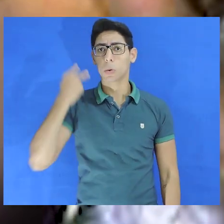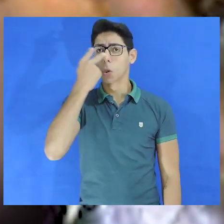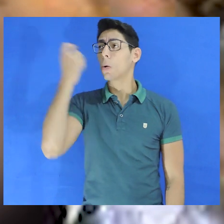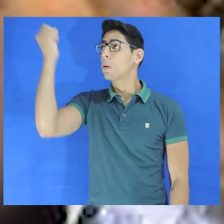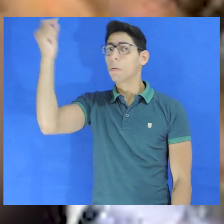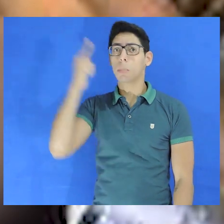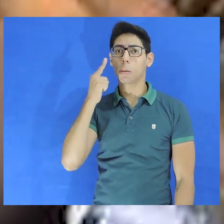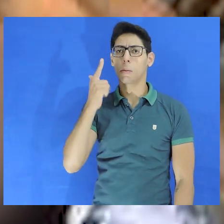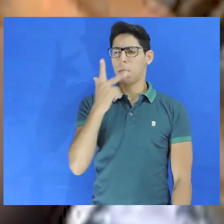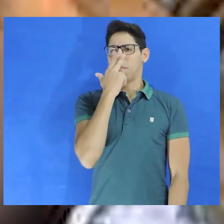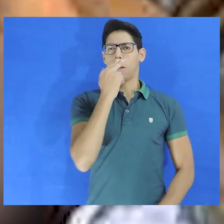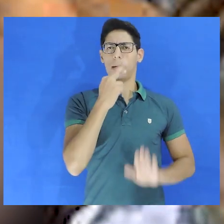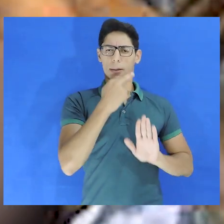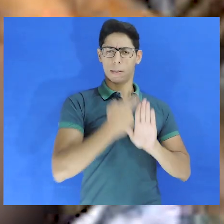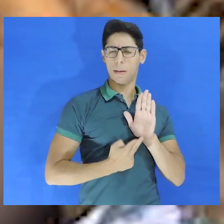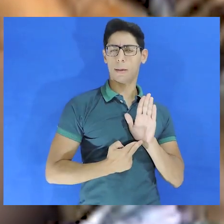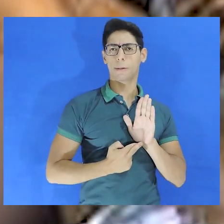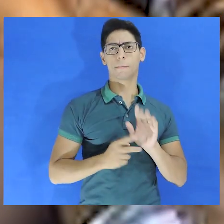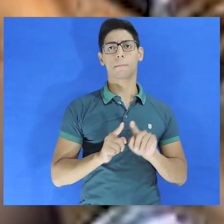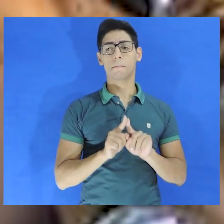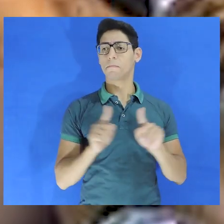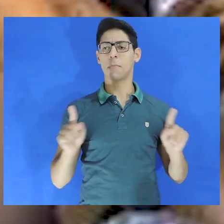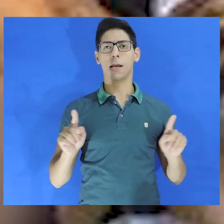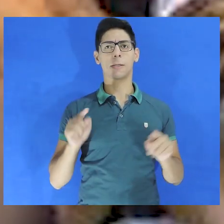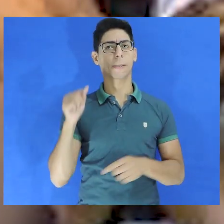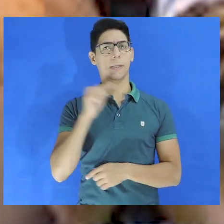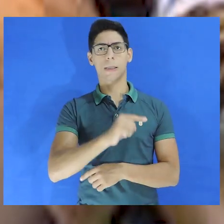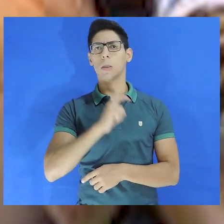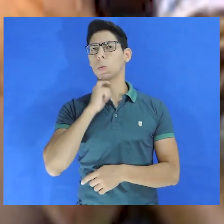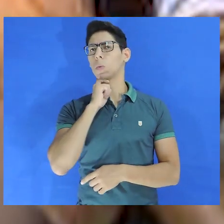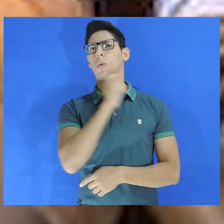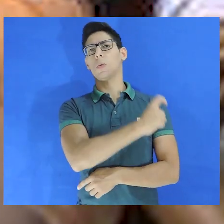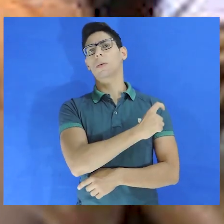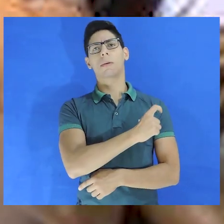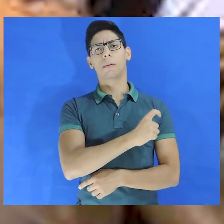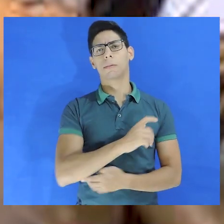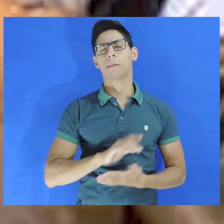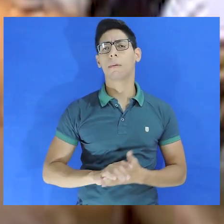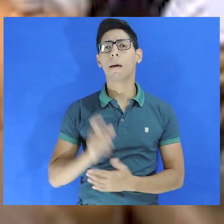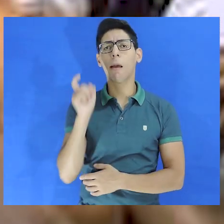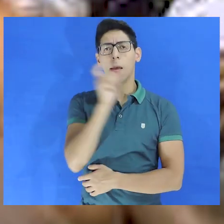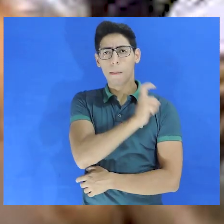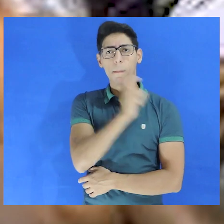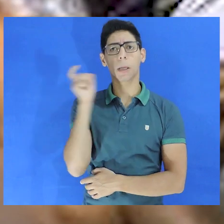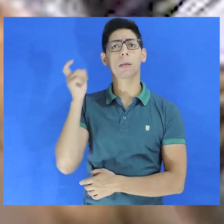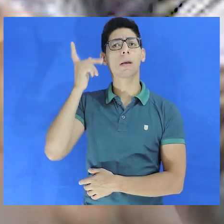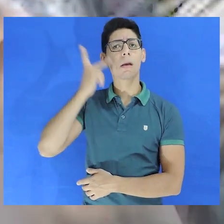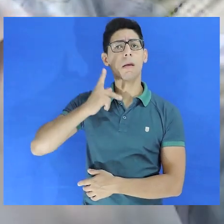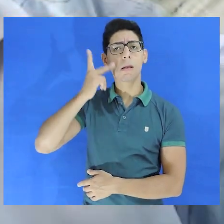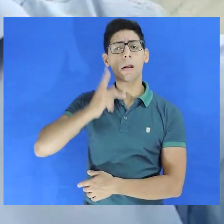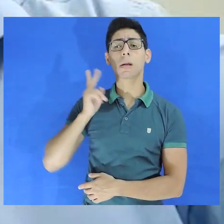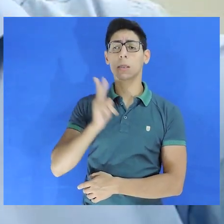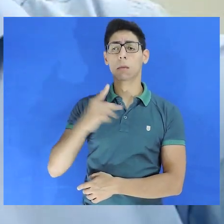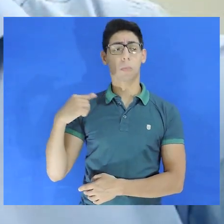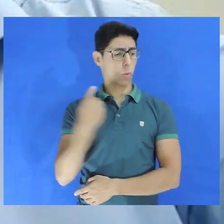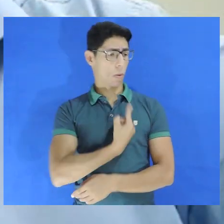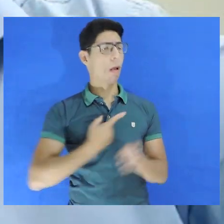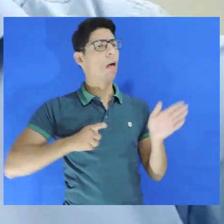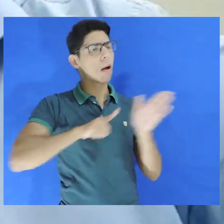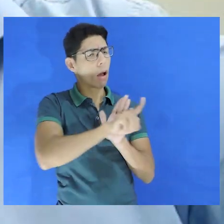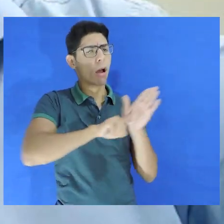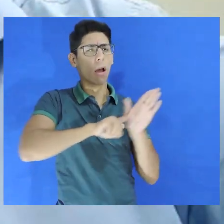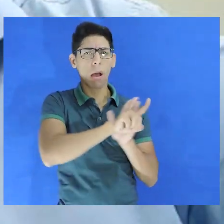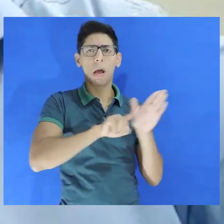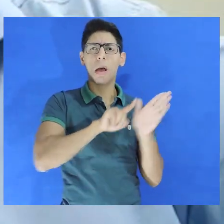banho de sol fosse a regra. E nem isso o Estado do Ceará consegue cumprir. Mente. Toda vez que nós